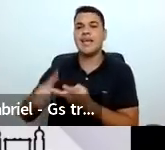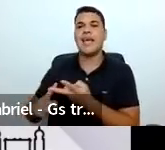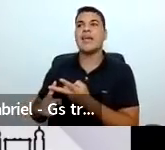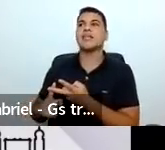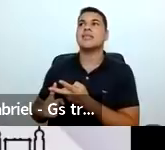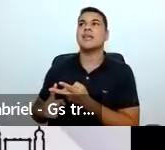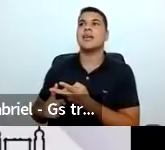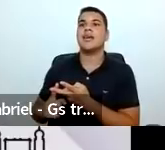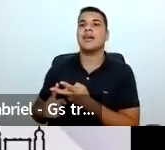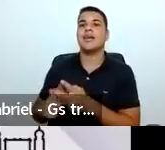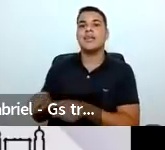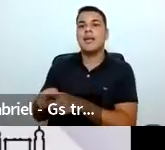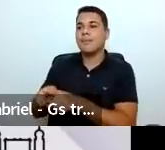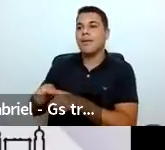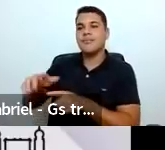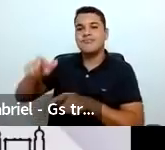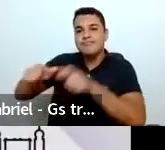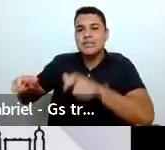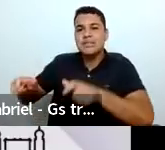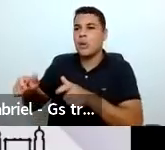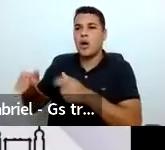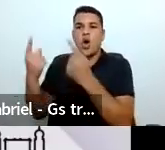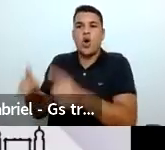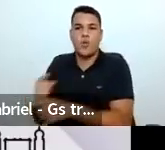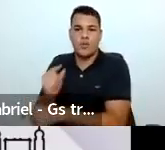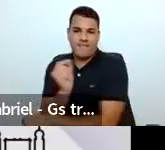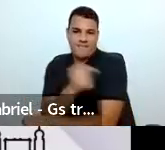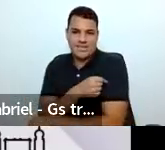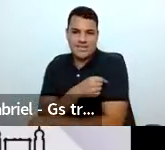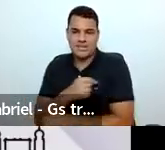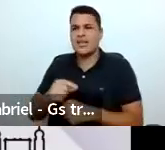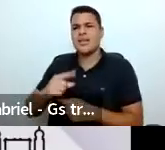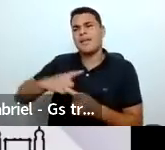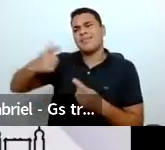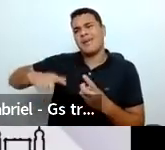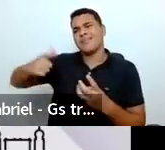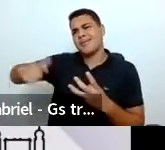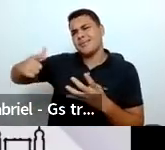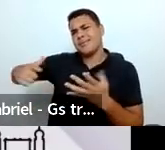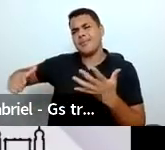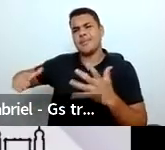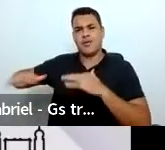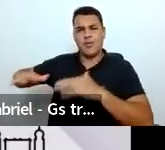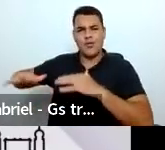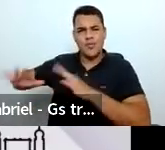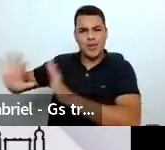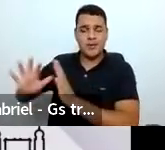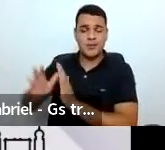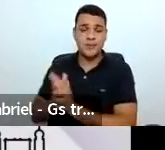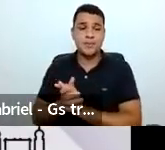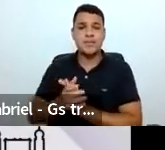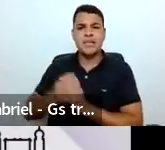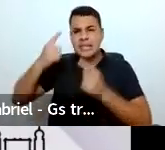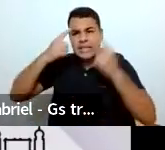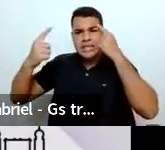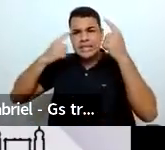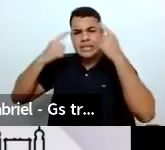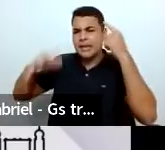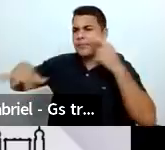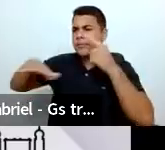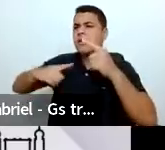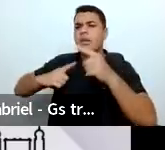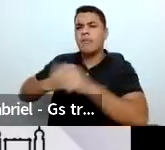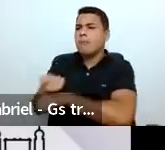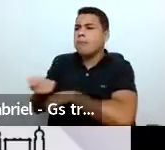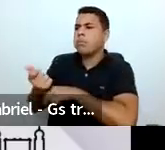antivacina, etc., etc., etc., essas ideias falsas, propagadas,